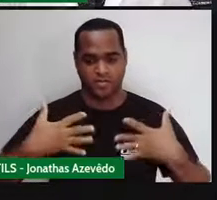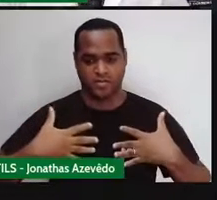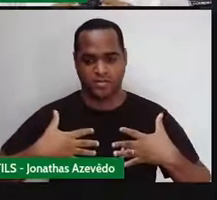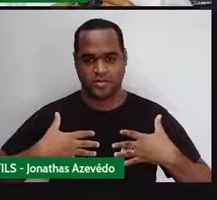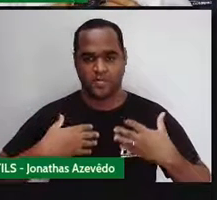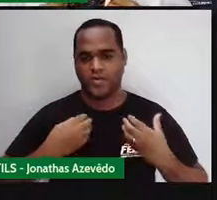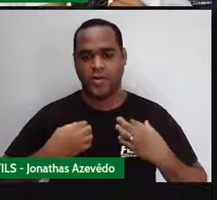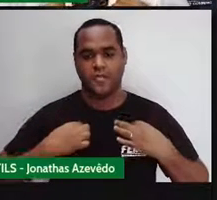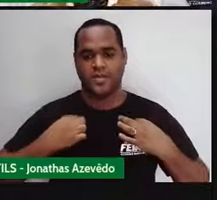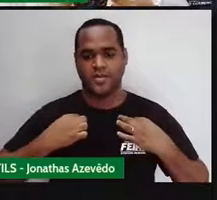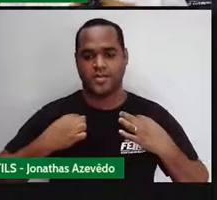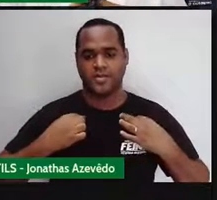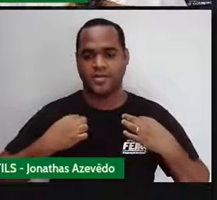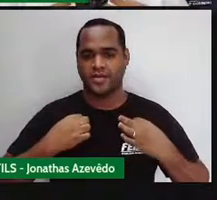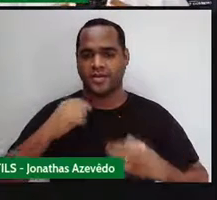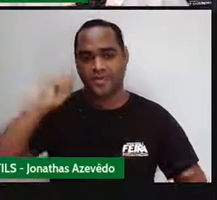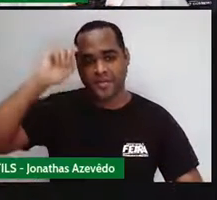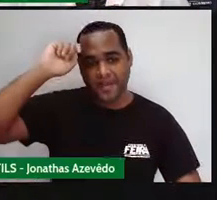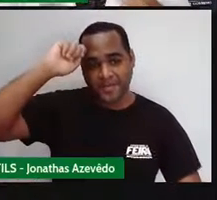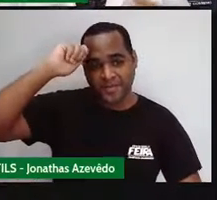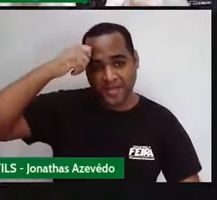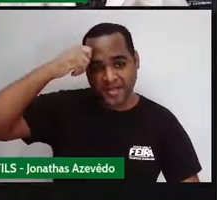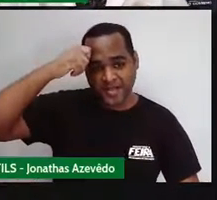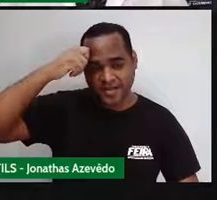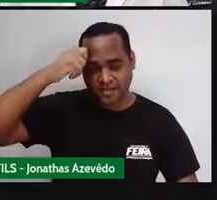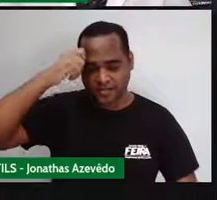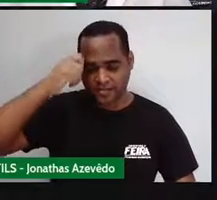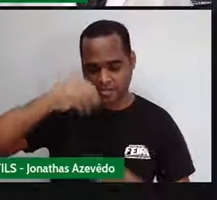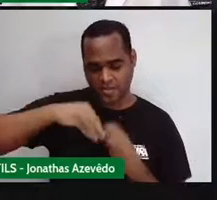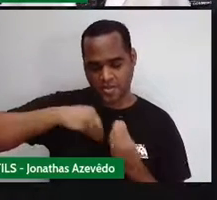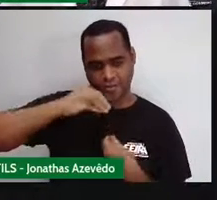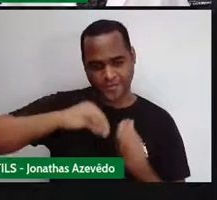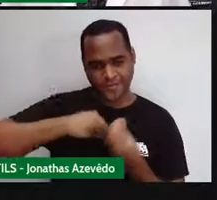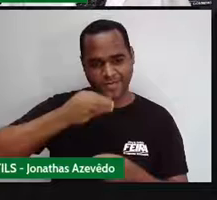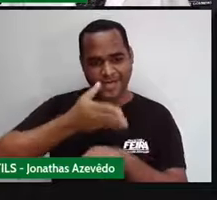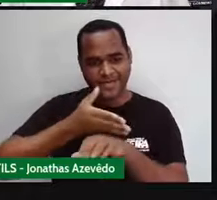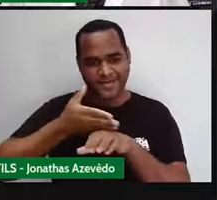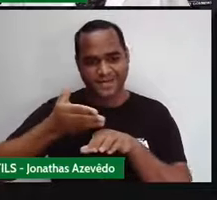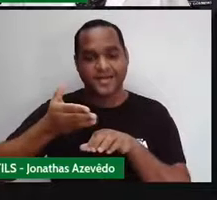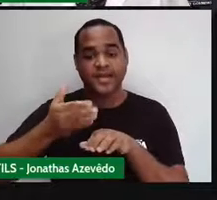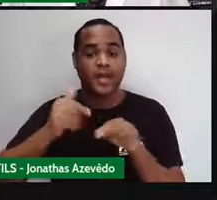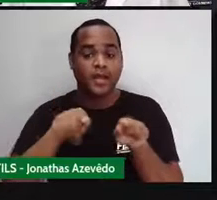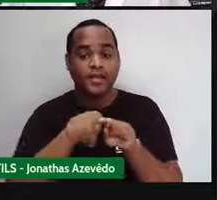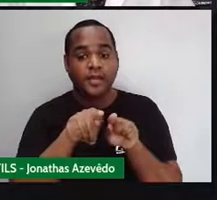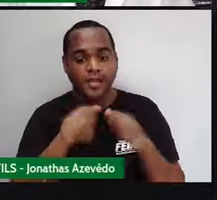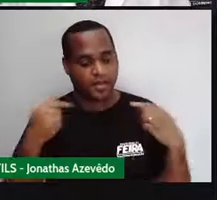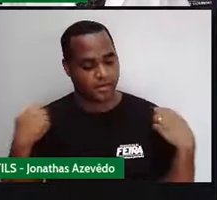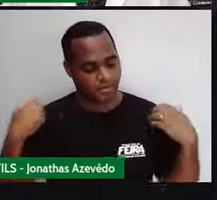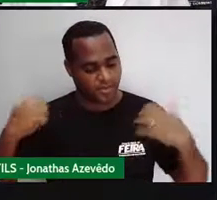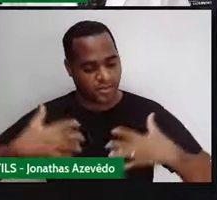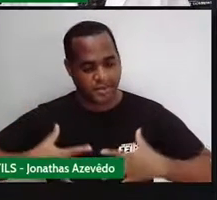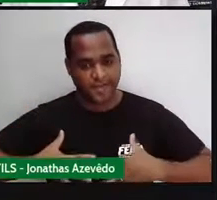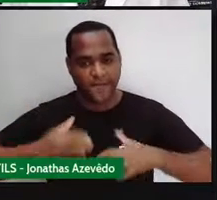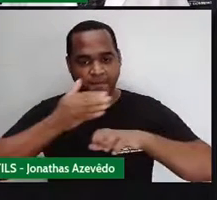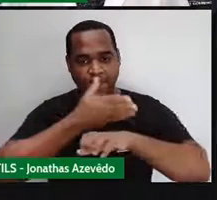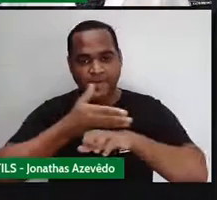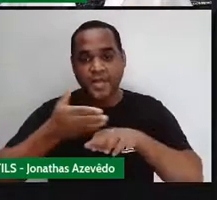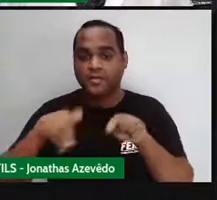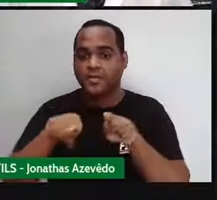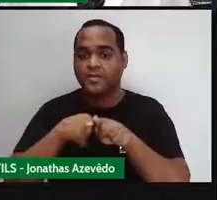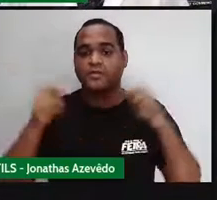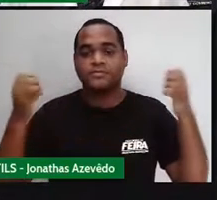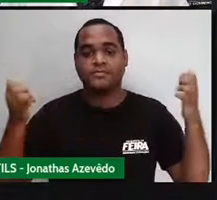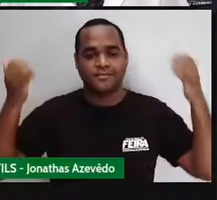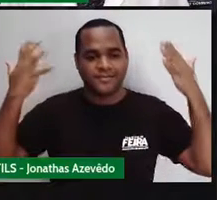nesse momento uma camisa preta e branca, com um jaleco branco por cima e atrás de